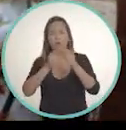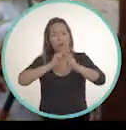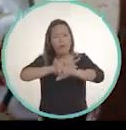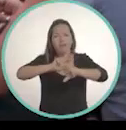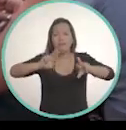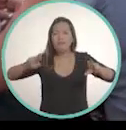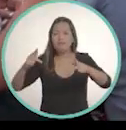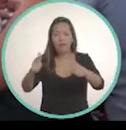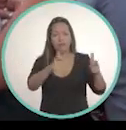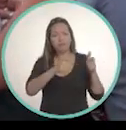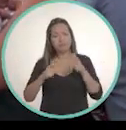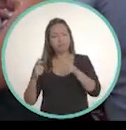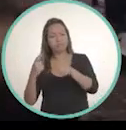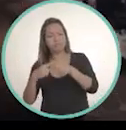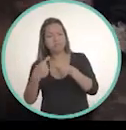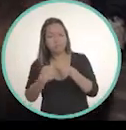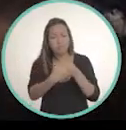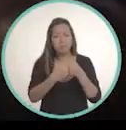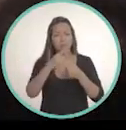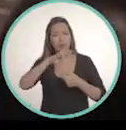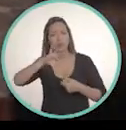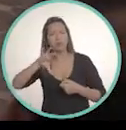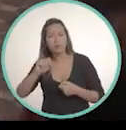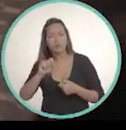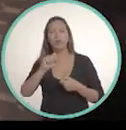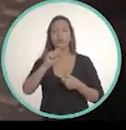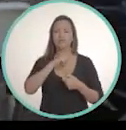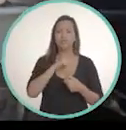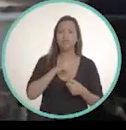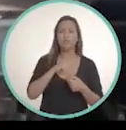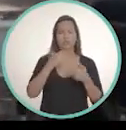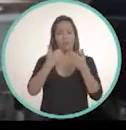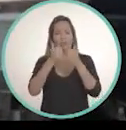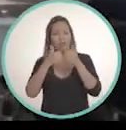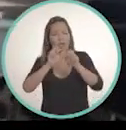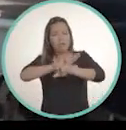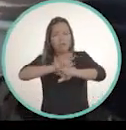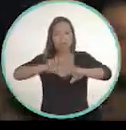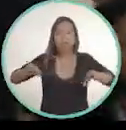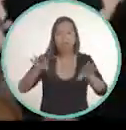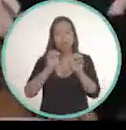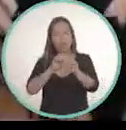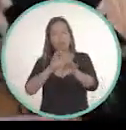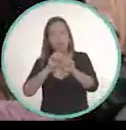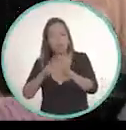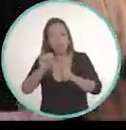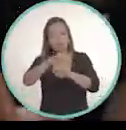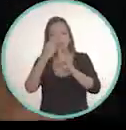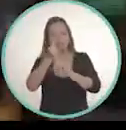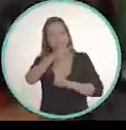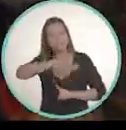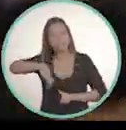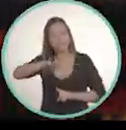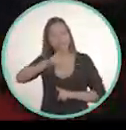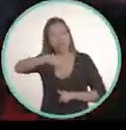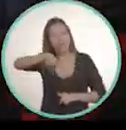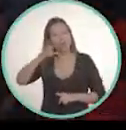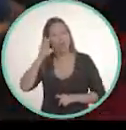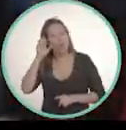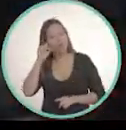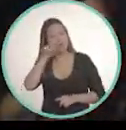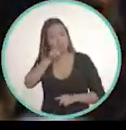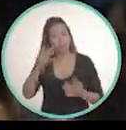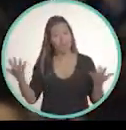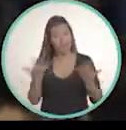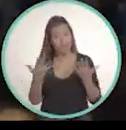bairros do Rio de Janeiro. Conversamos com os profissionais de saúde, do transporte, da educação, da assistência social. De todos os cantos dessa